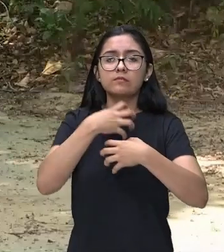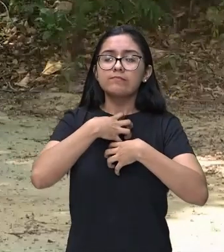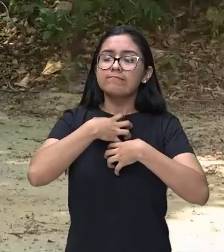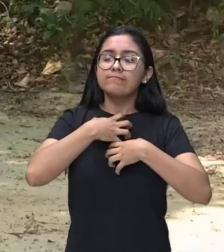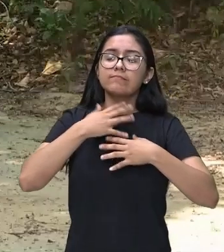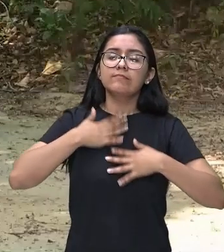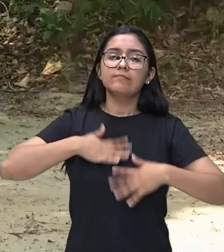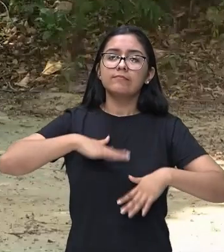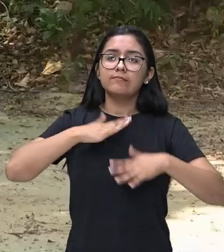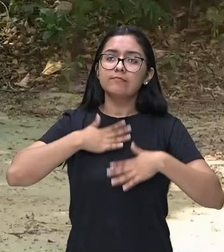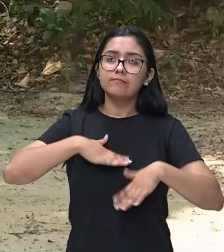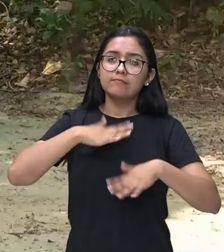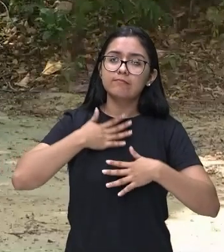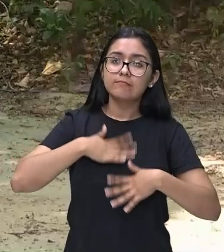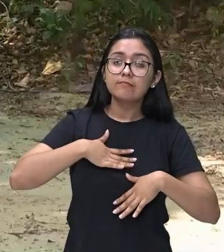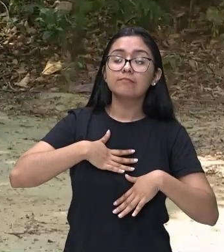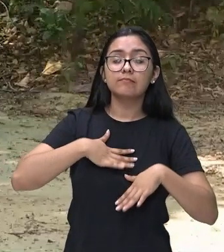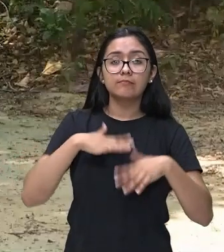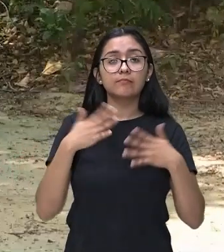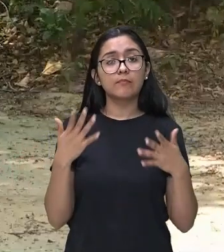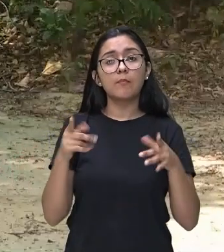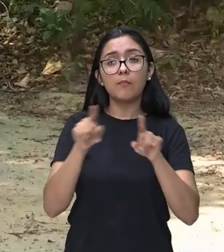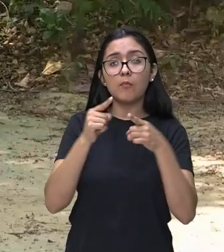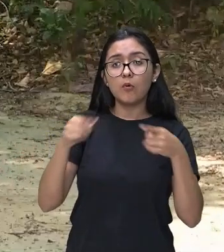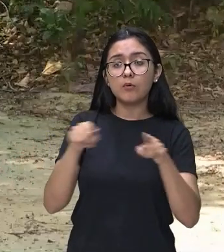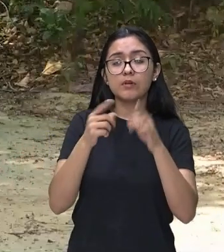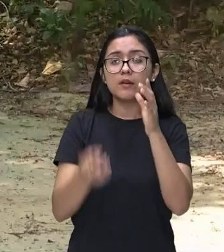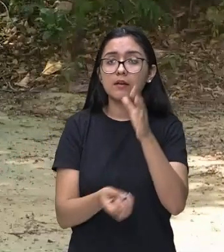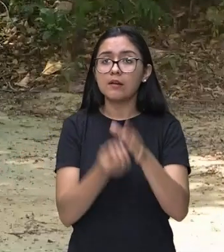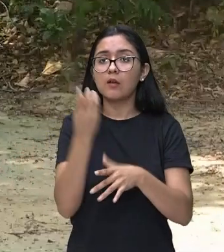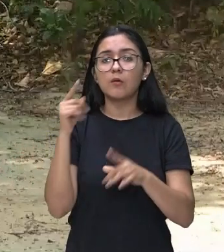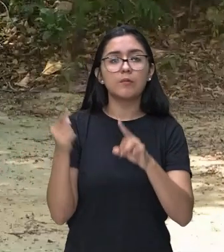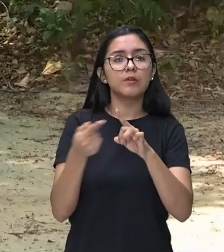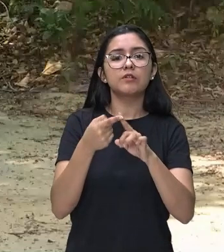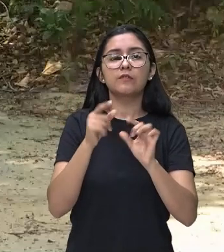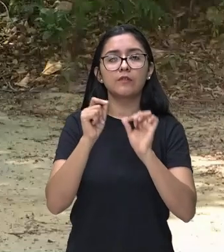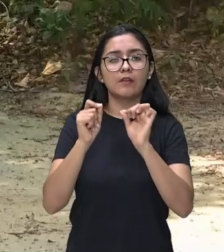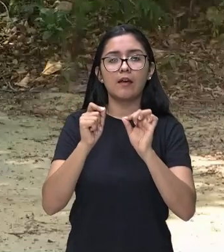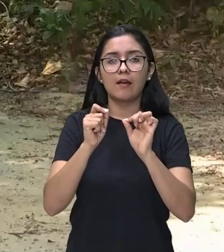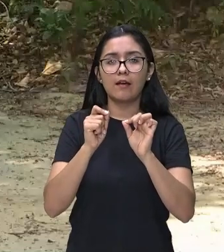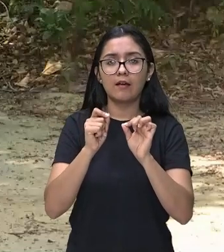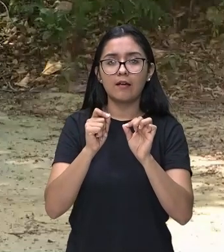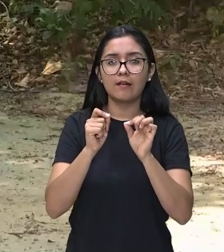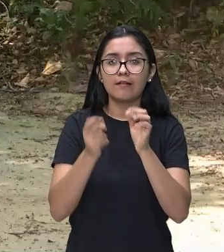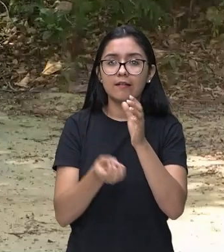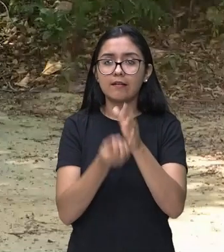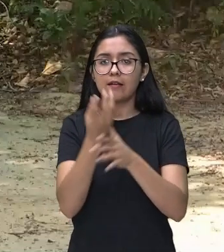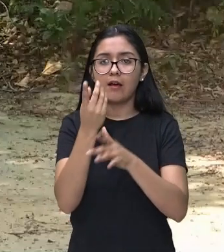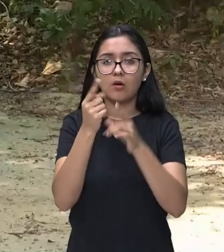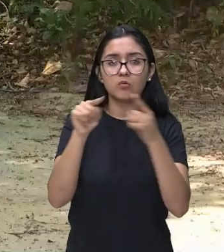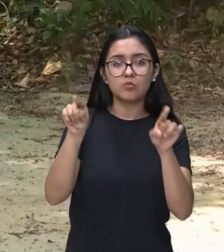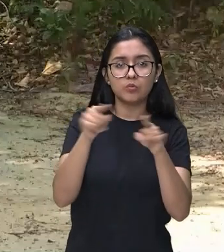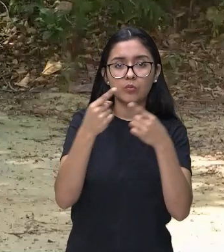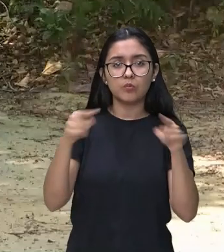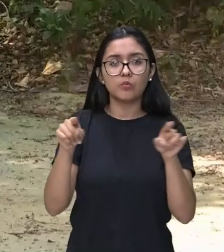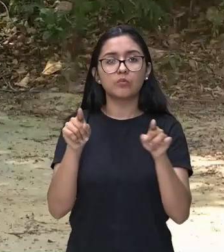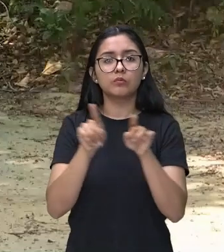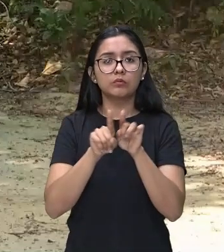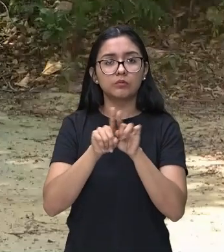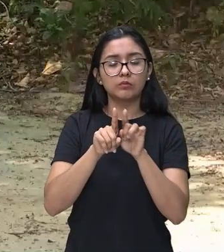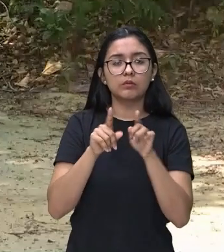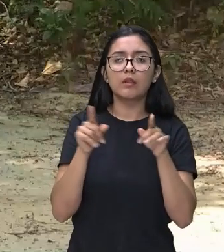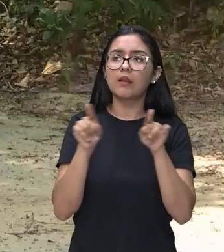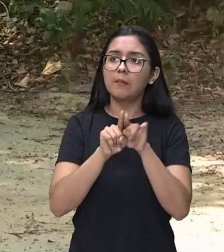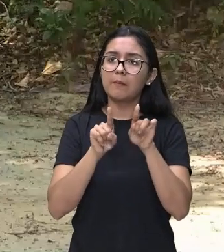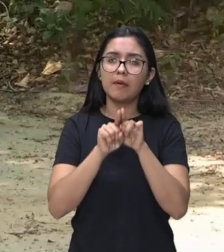eles organizados, eles podem formar um som, uma música. Assim também como os